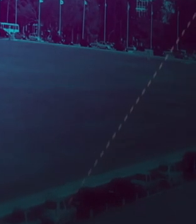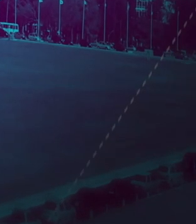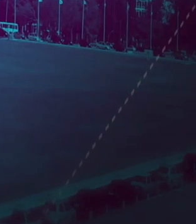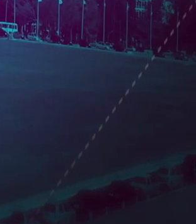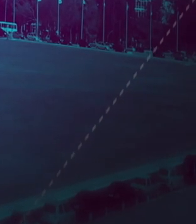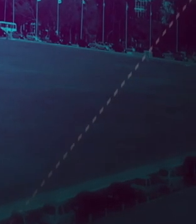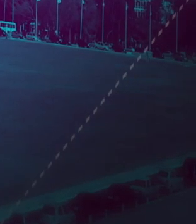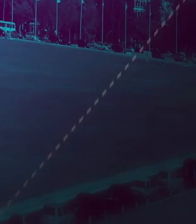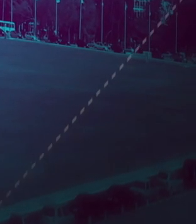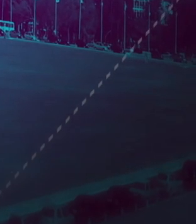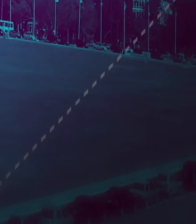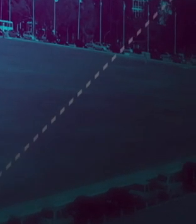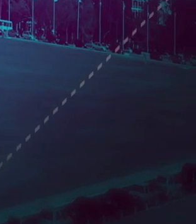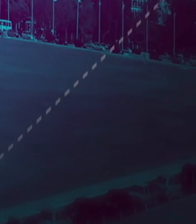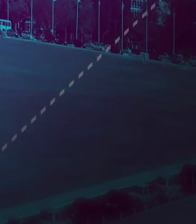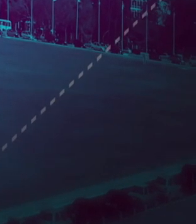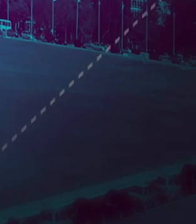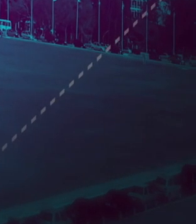A TV NBR, a TV do federal.